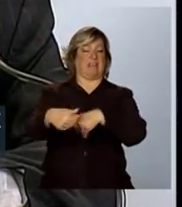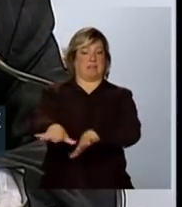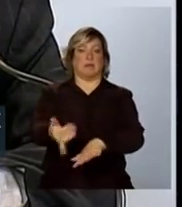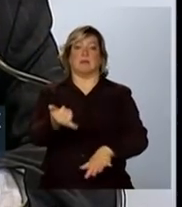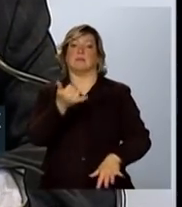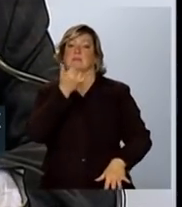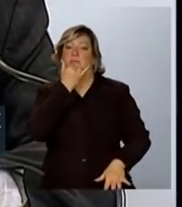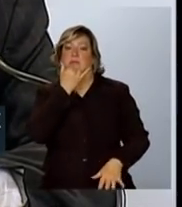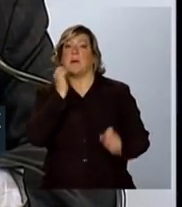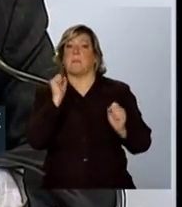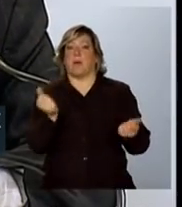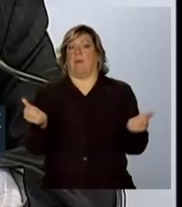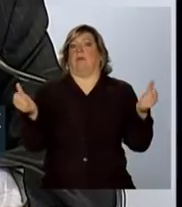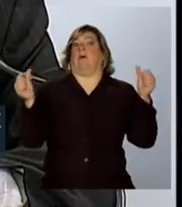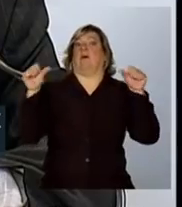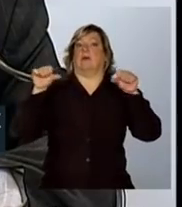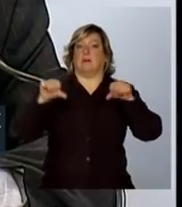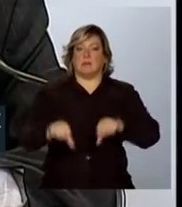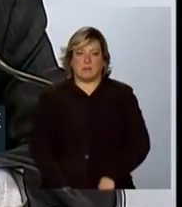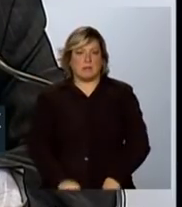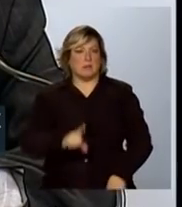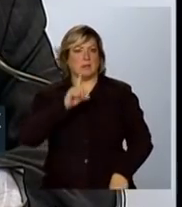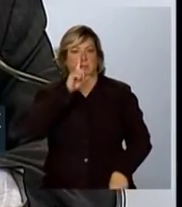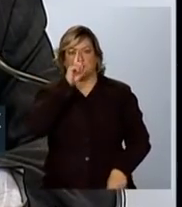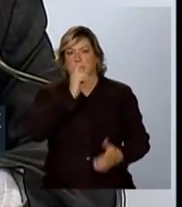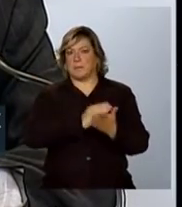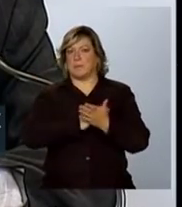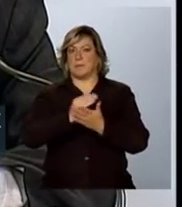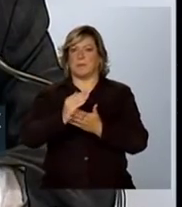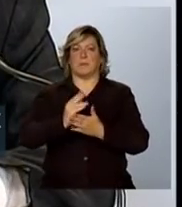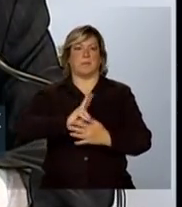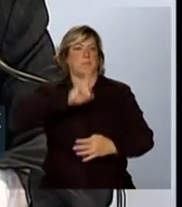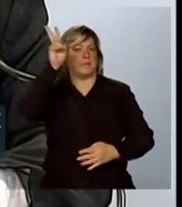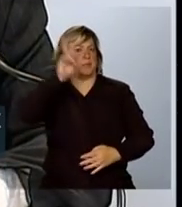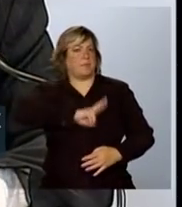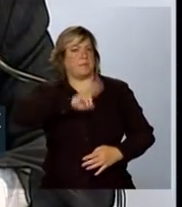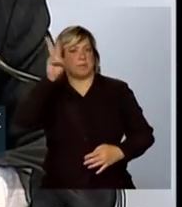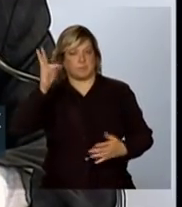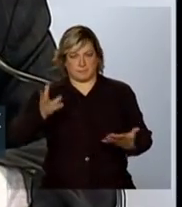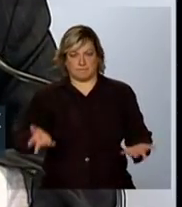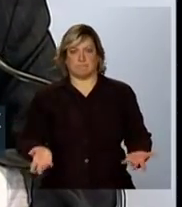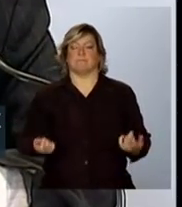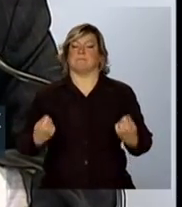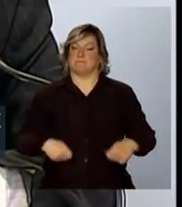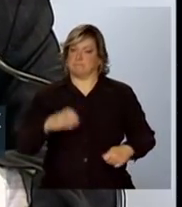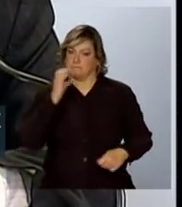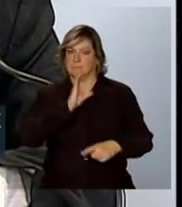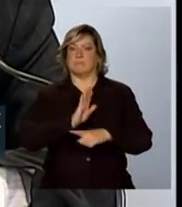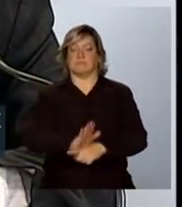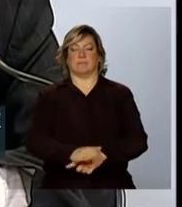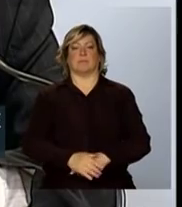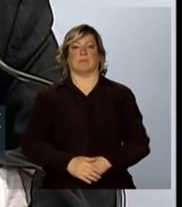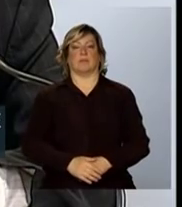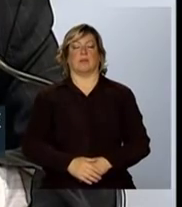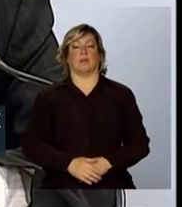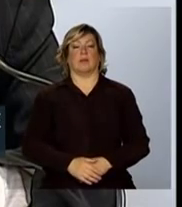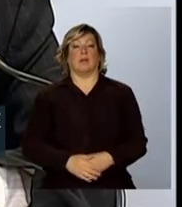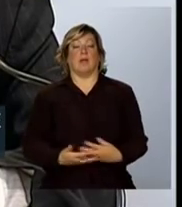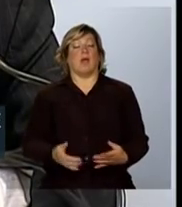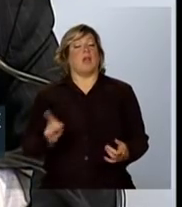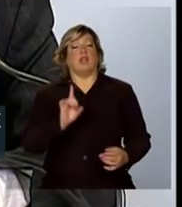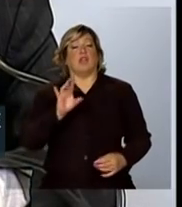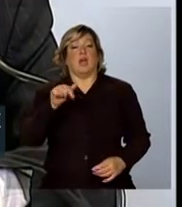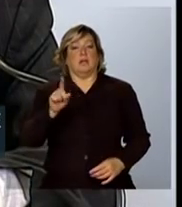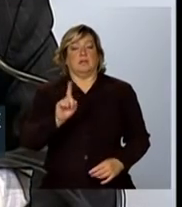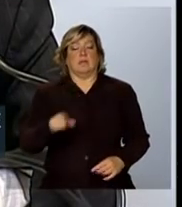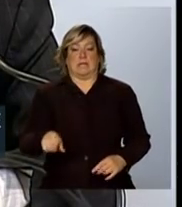pode chegar a uma situação de magrinidade. profundidade bastante elevada. Não só isso, do ponto de